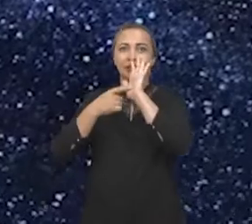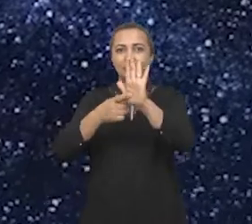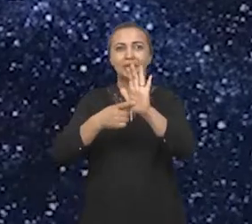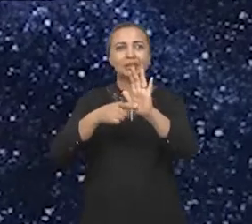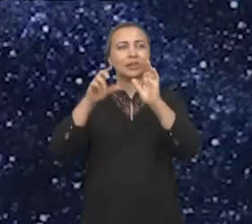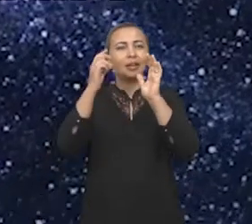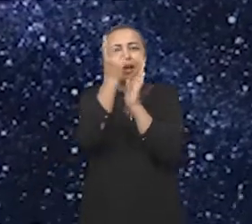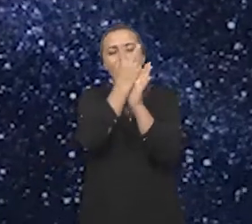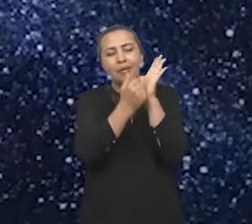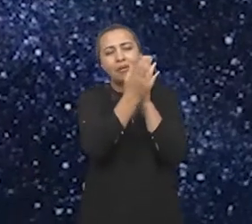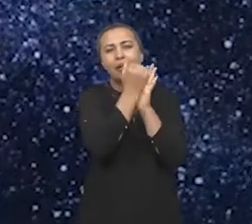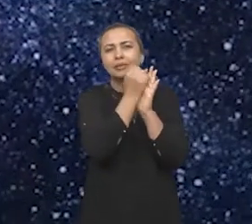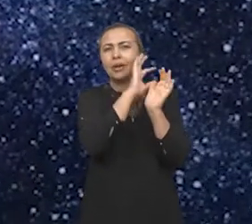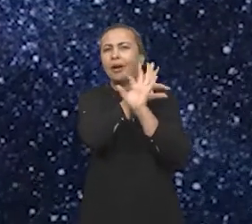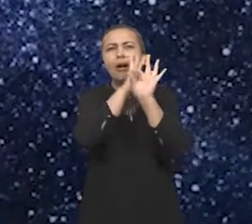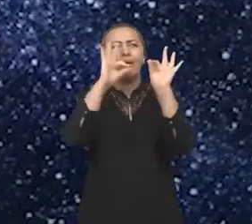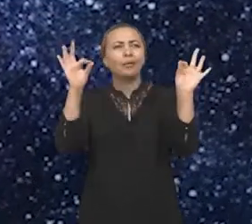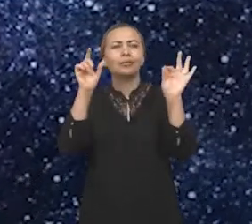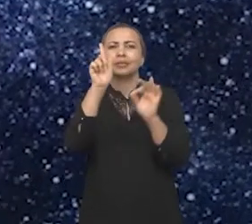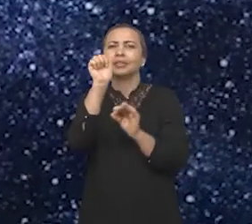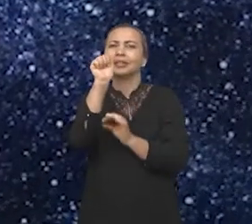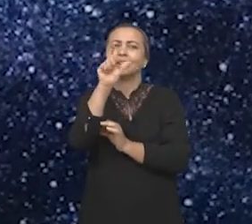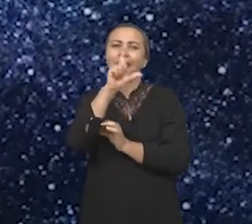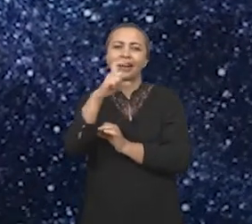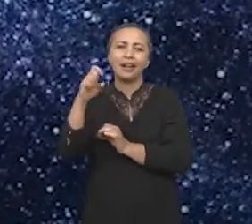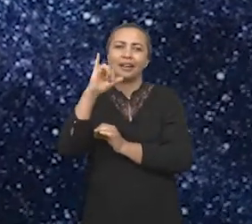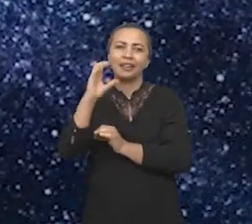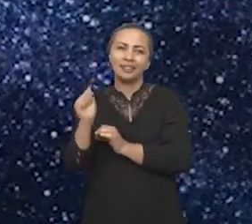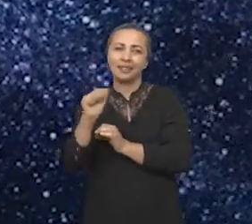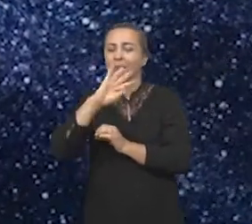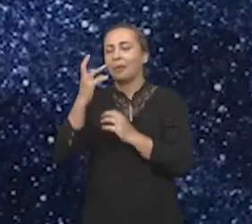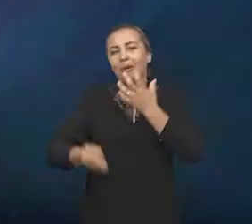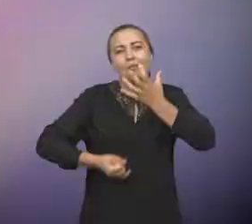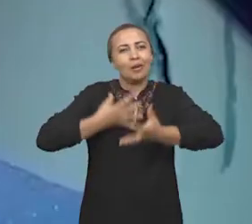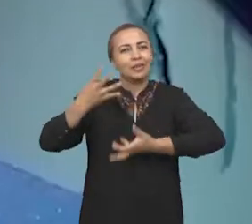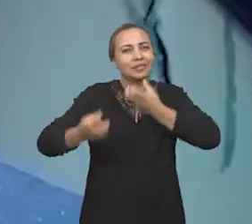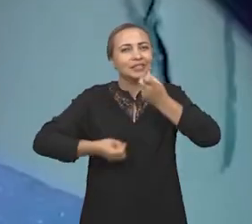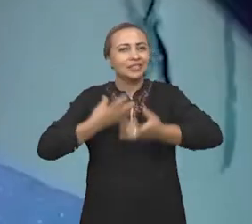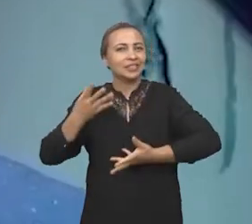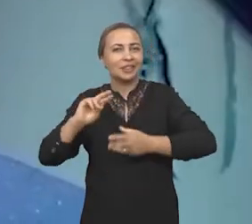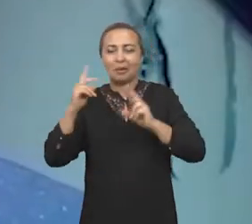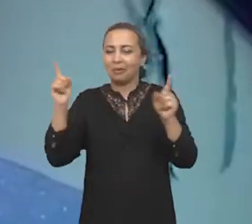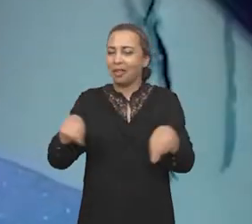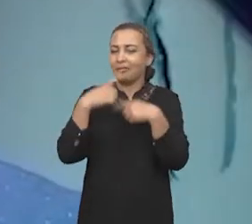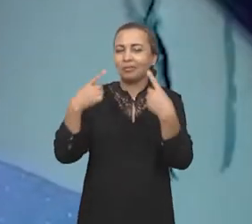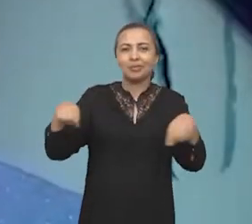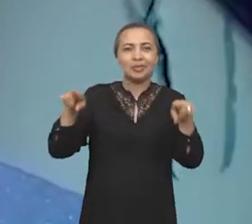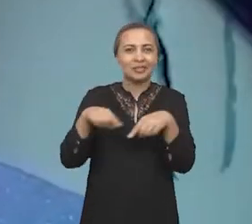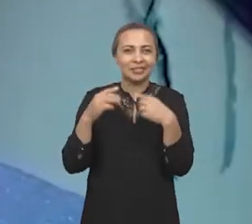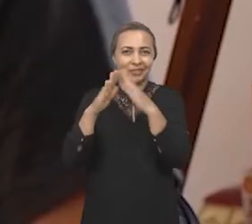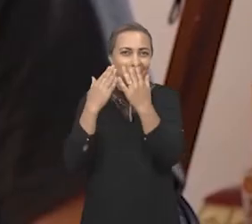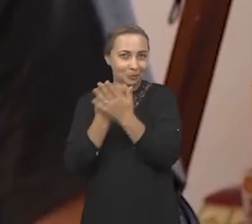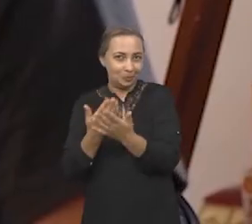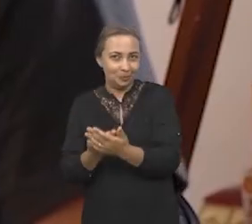fantástica de uma galáxia ou através da poesia, da música no sarau das copas.